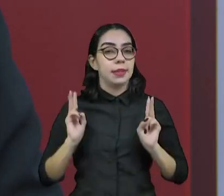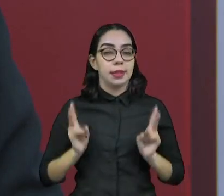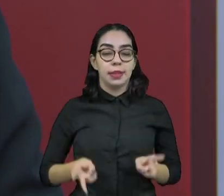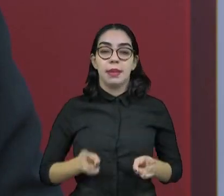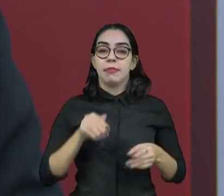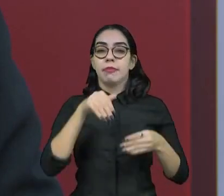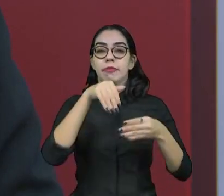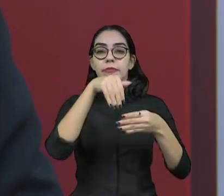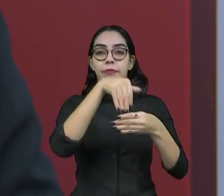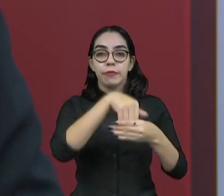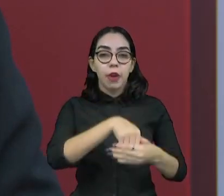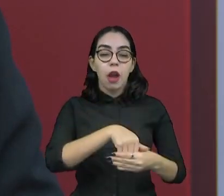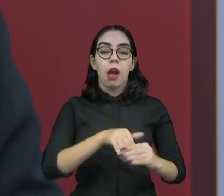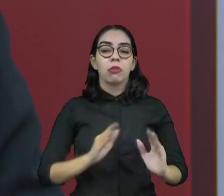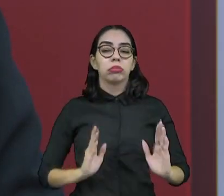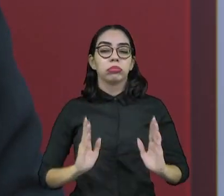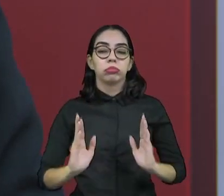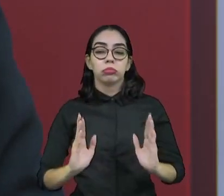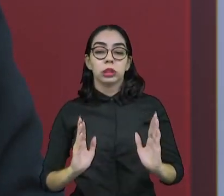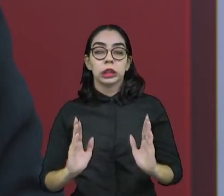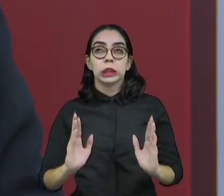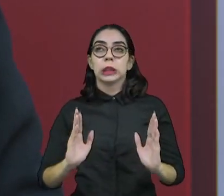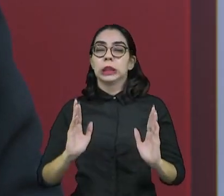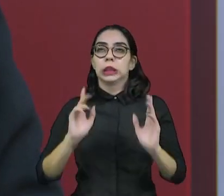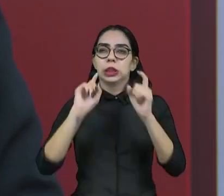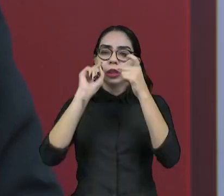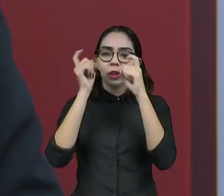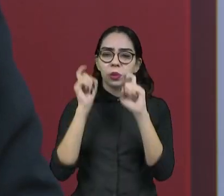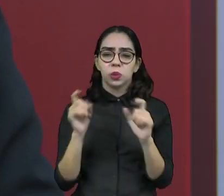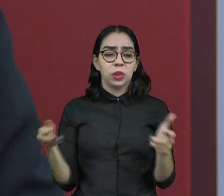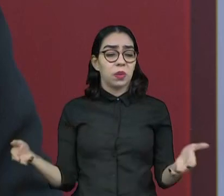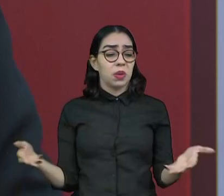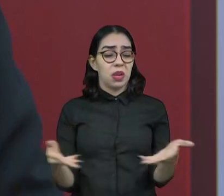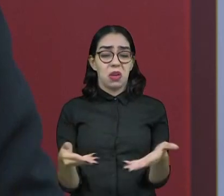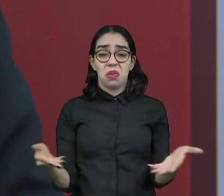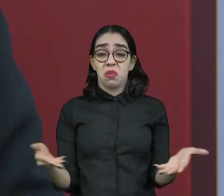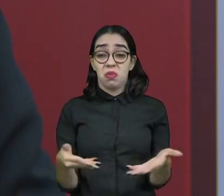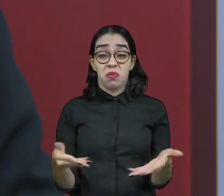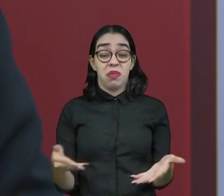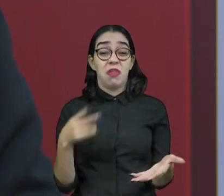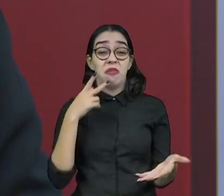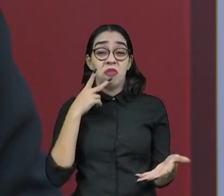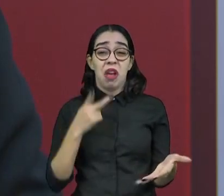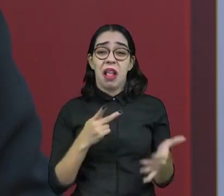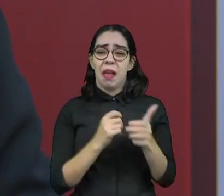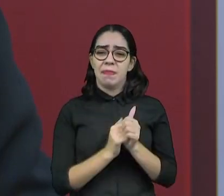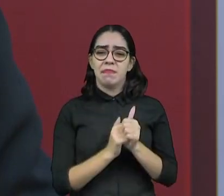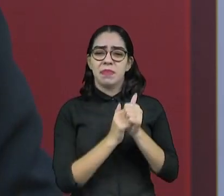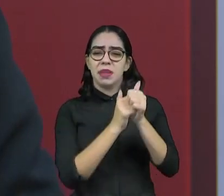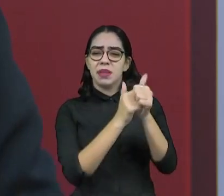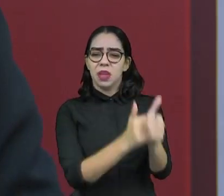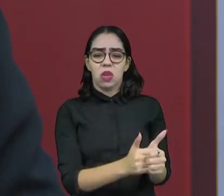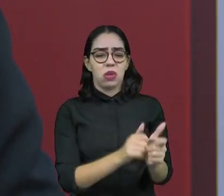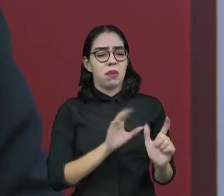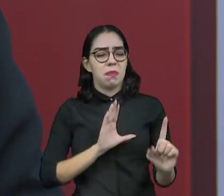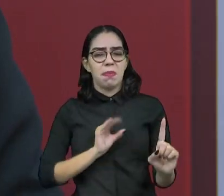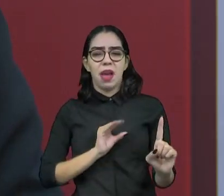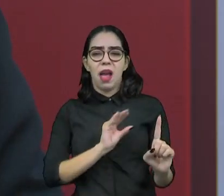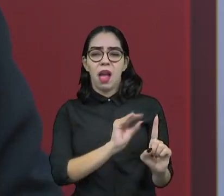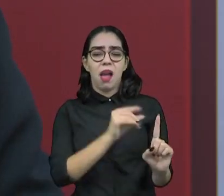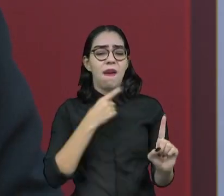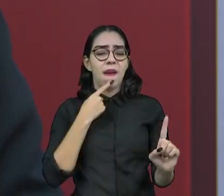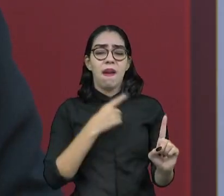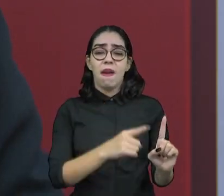nunca houve essa discussão, como hoje nós estamos vendo, acerca da perseguição, né? De pessoas que estão ali